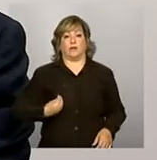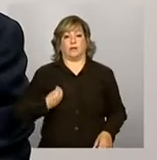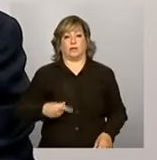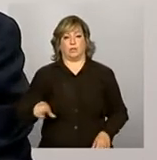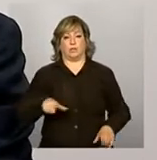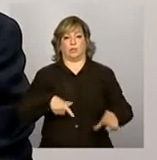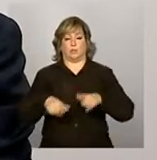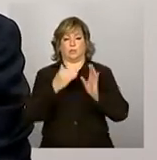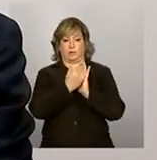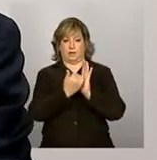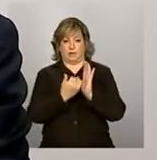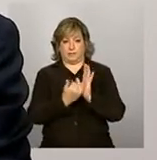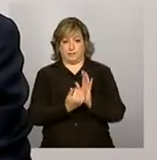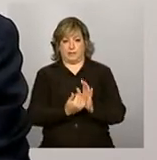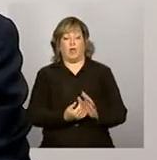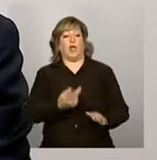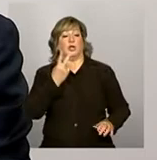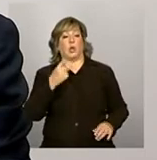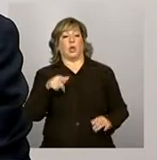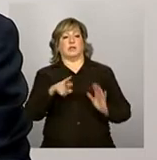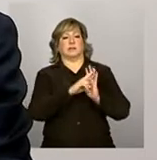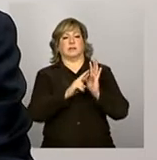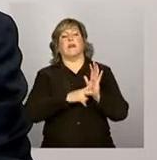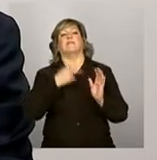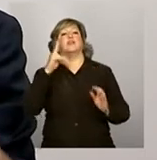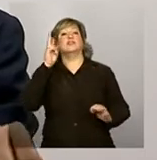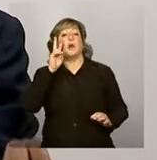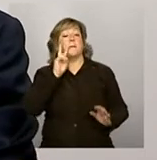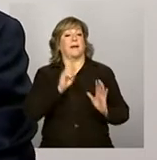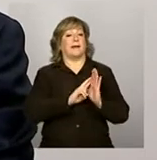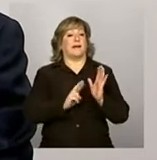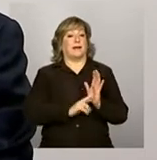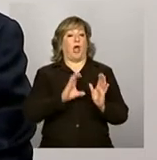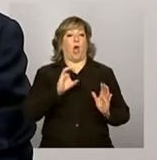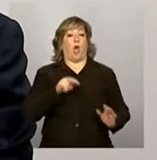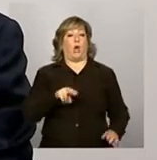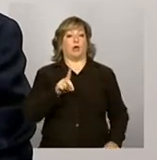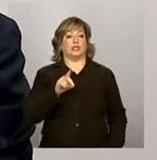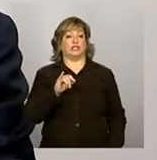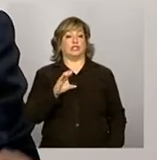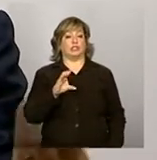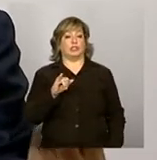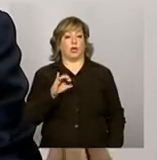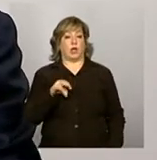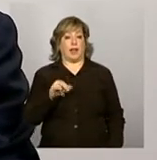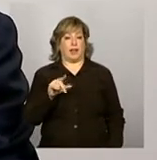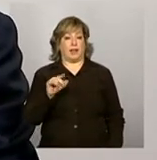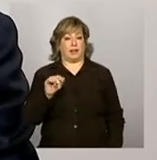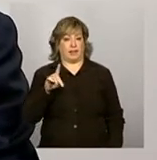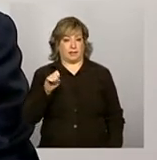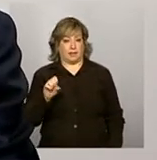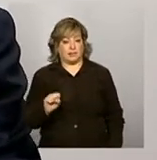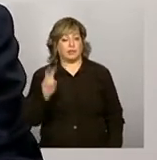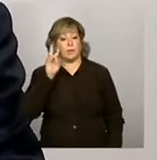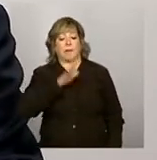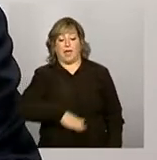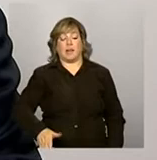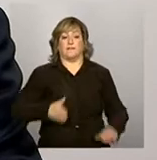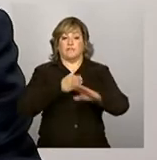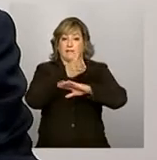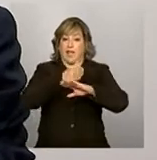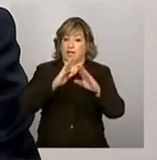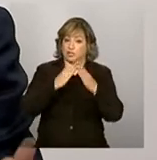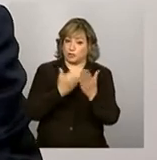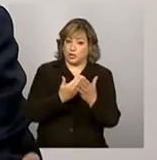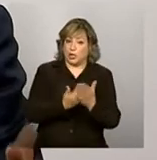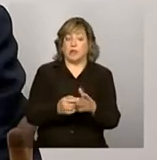Dois desses parâmetros dizem respeito à condicionalidade. Tanto a taxa de frequência escolar, como a taxa da agenda de saúde. Então,